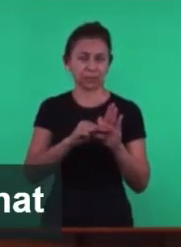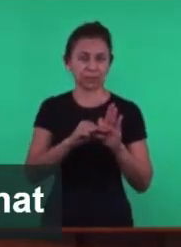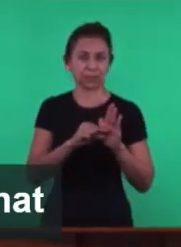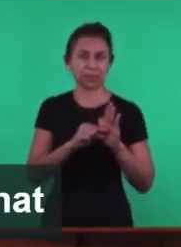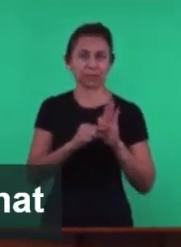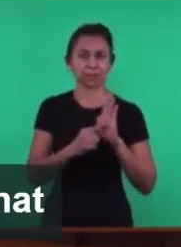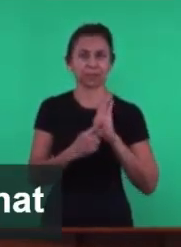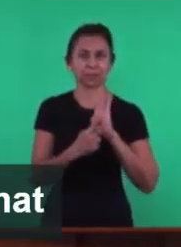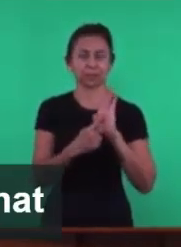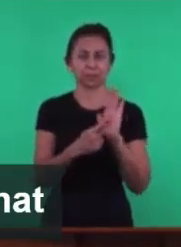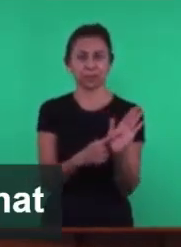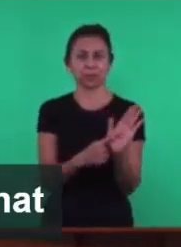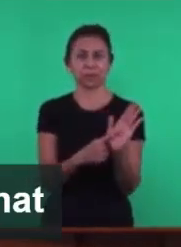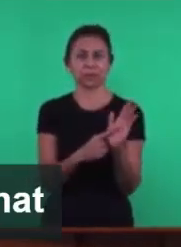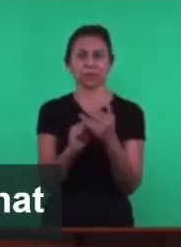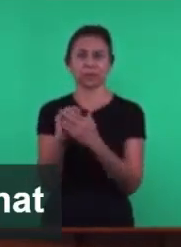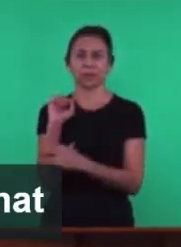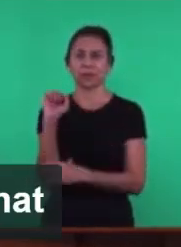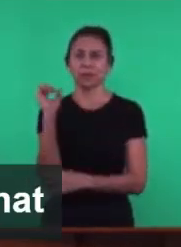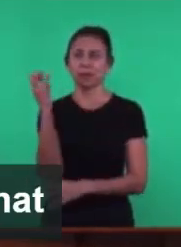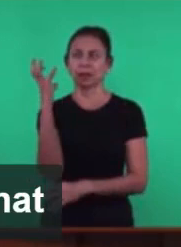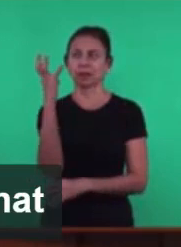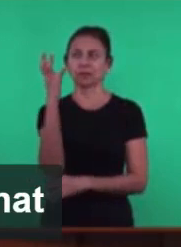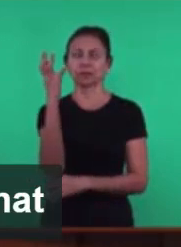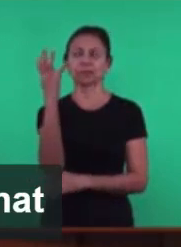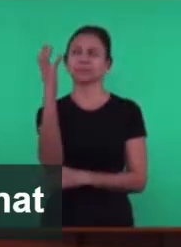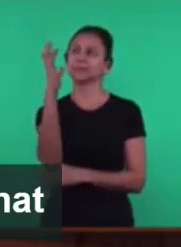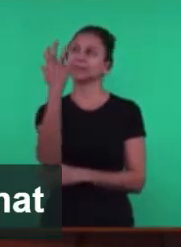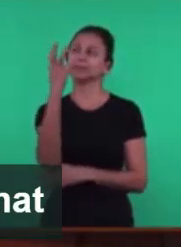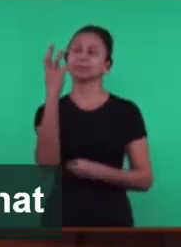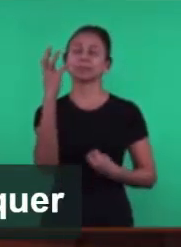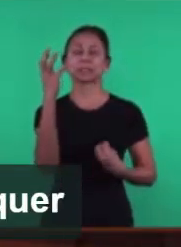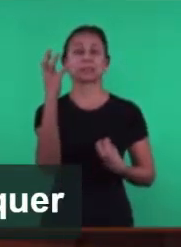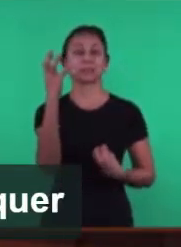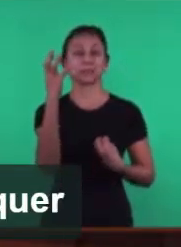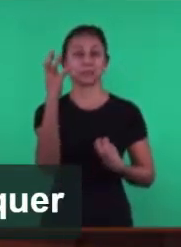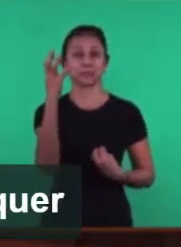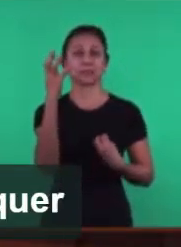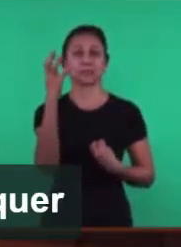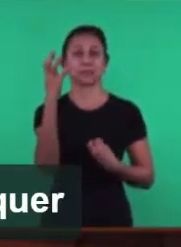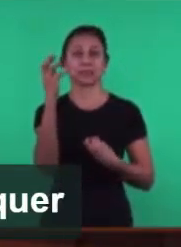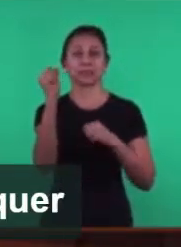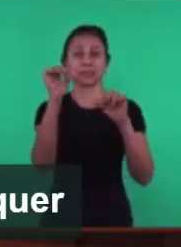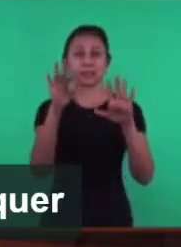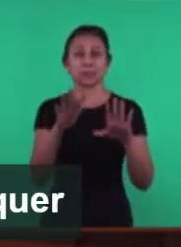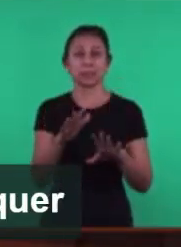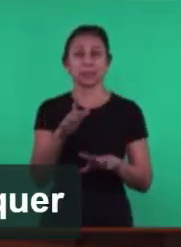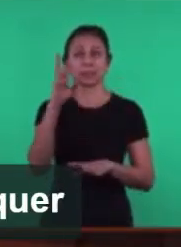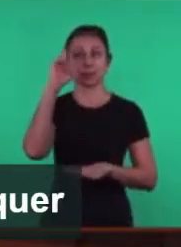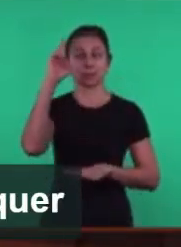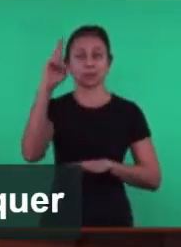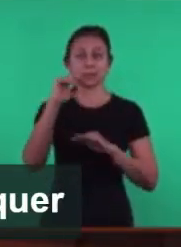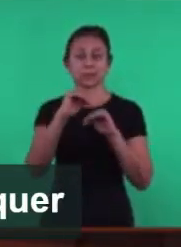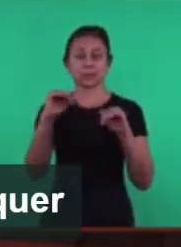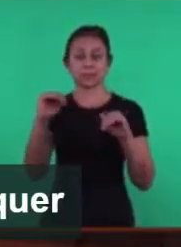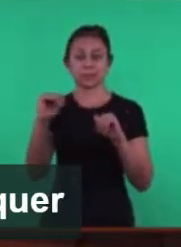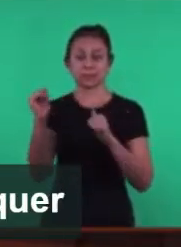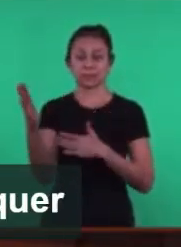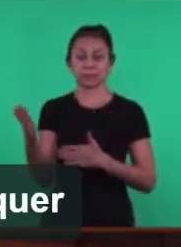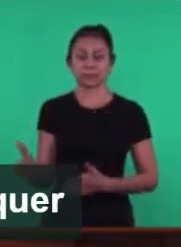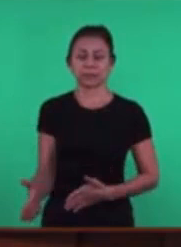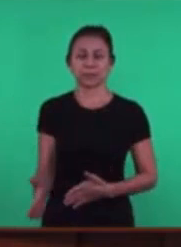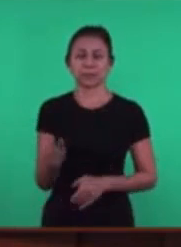árvore Da vida Que a bênção Que Deus Tem para os Fieis Para os